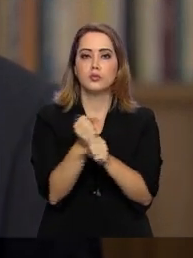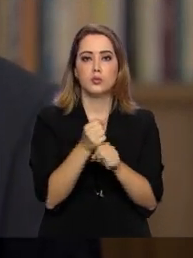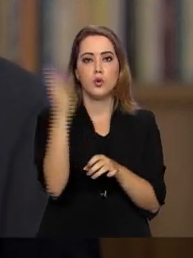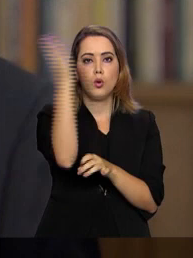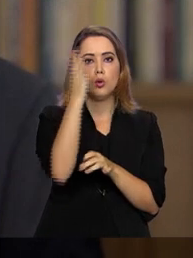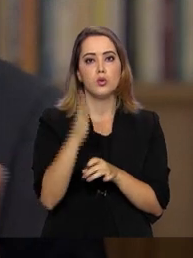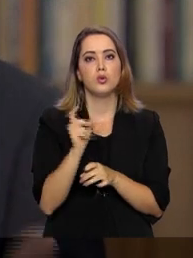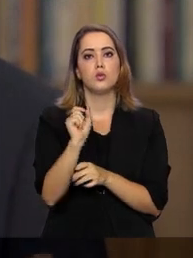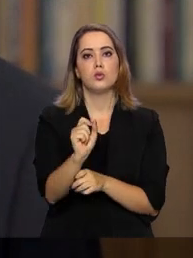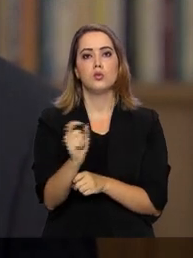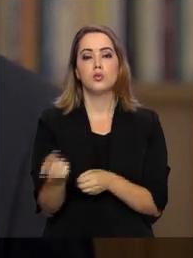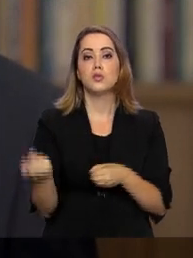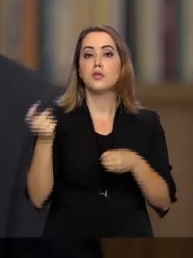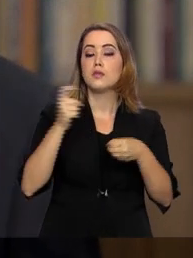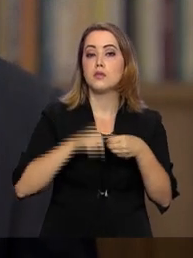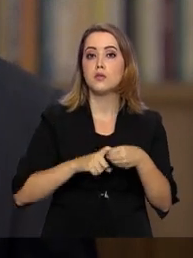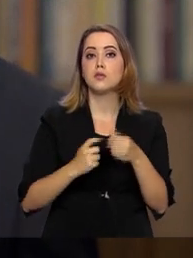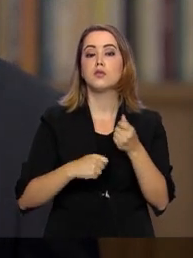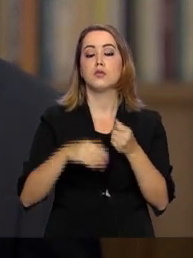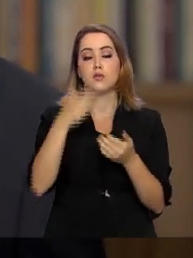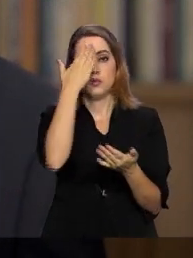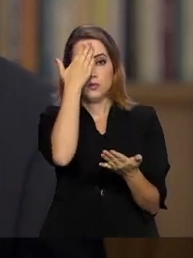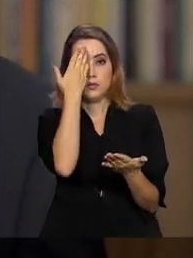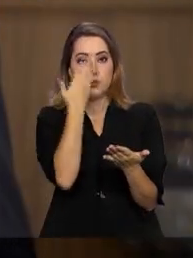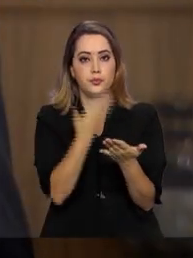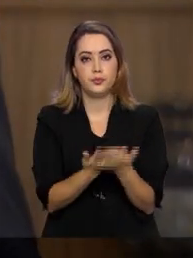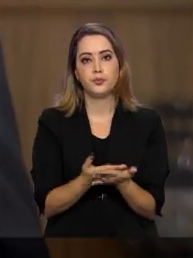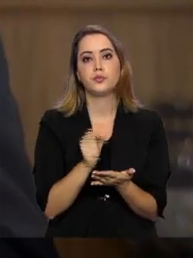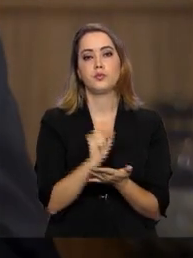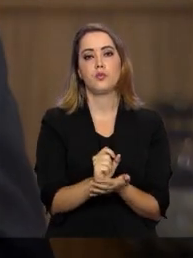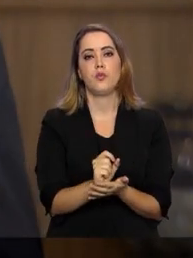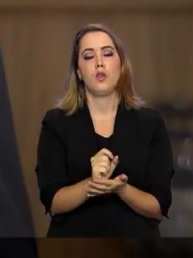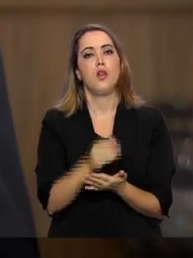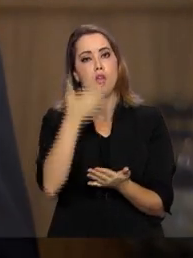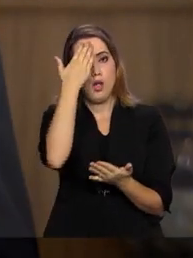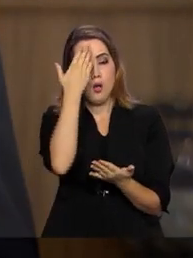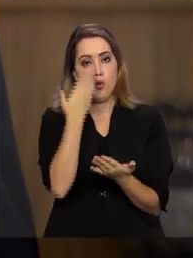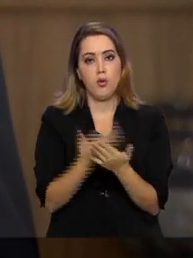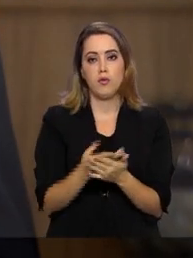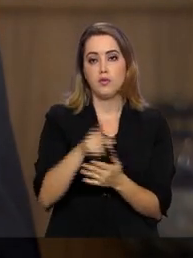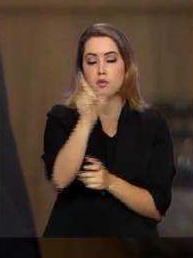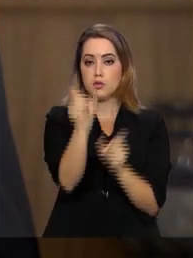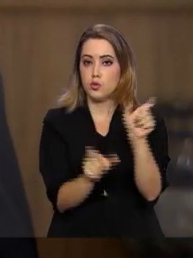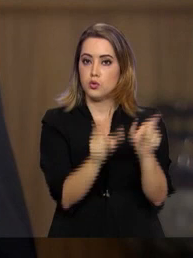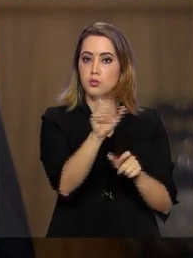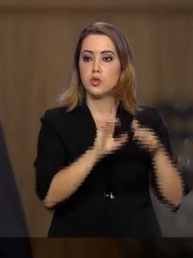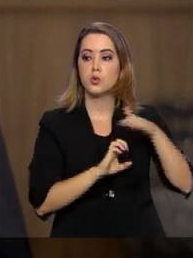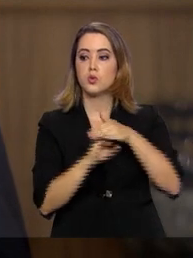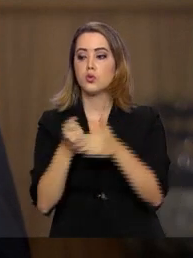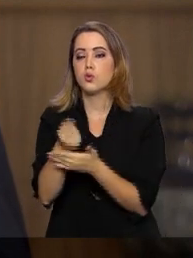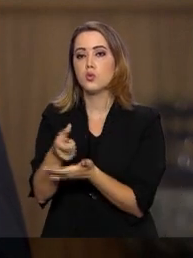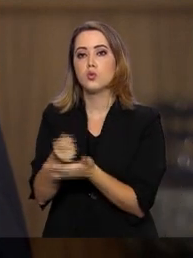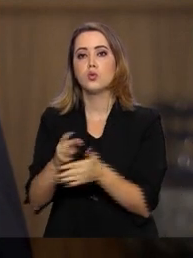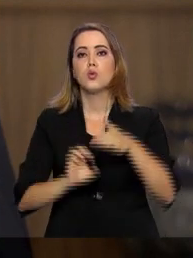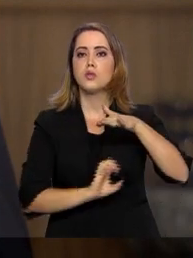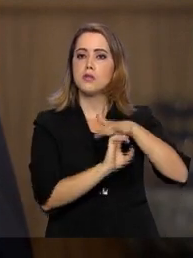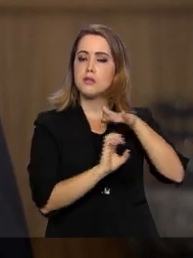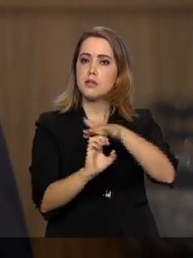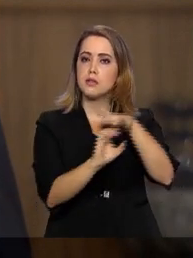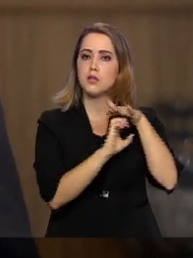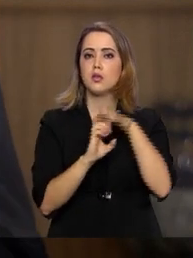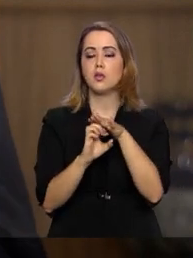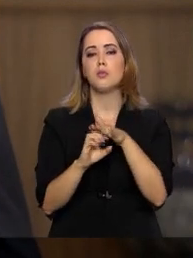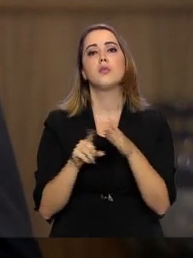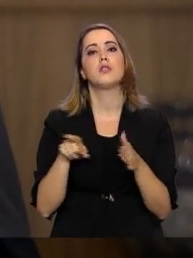o Brasil vai recuperar a credibilidade. A confiança de consumidores, investidores e